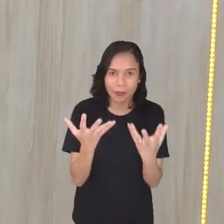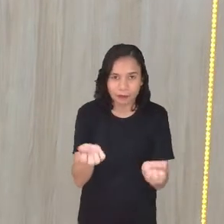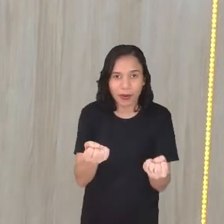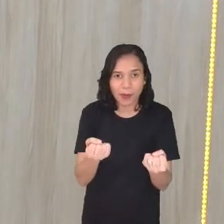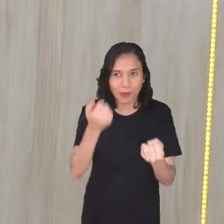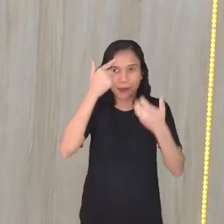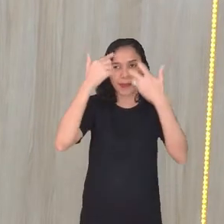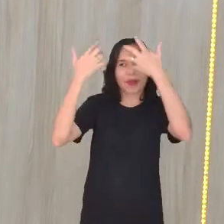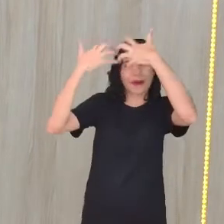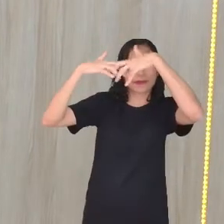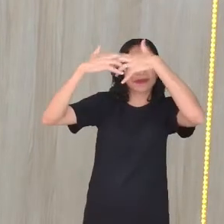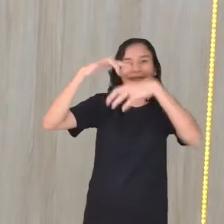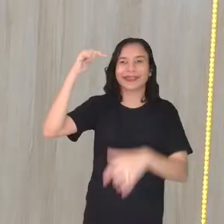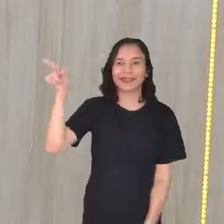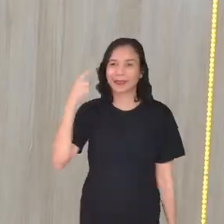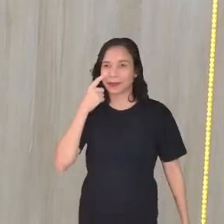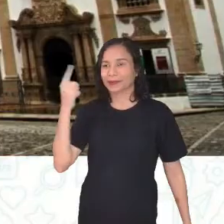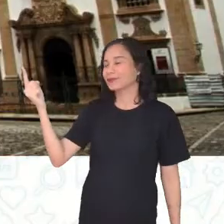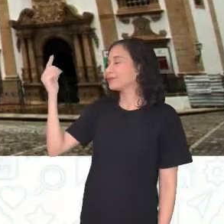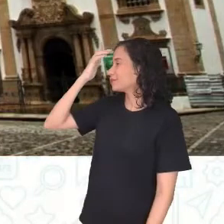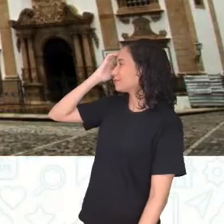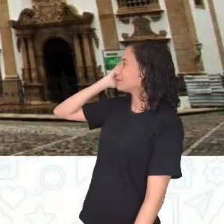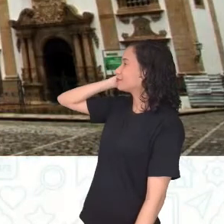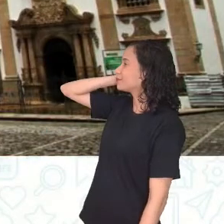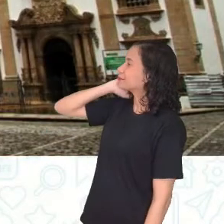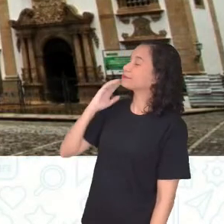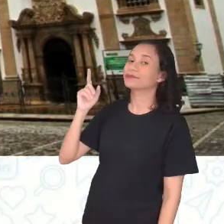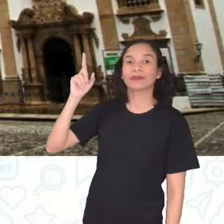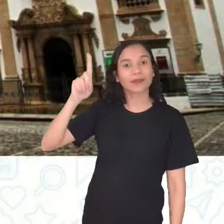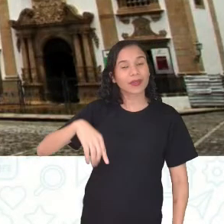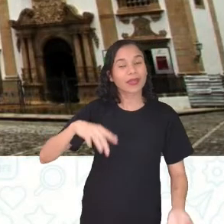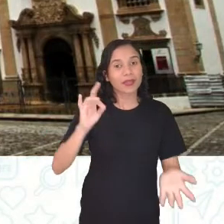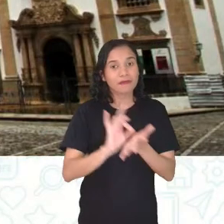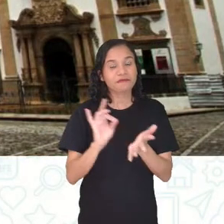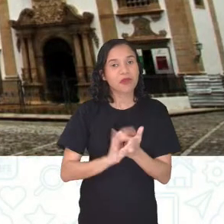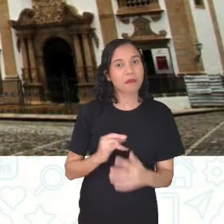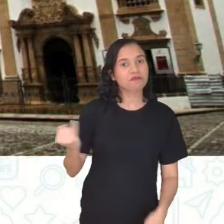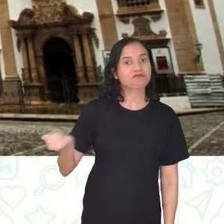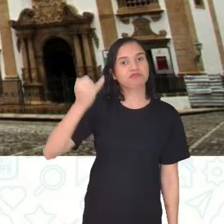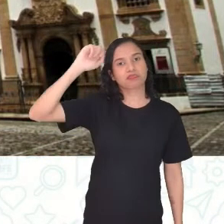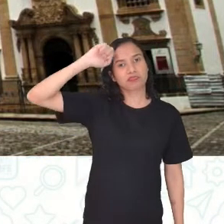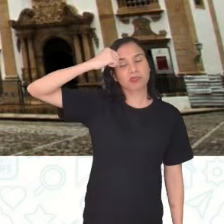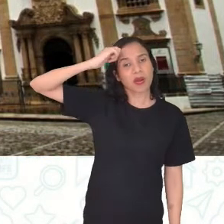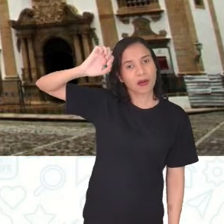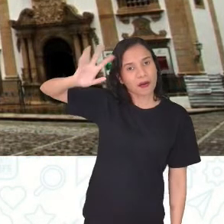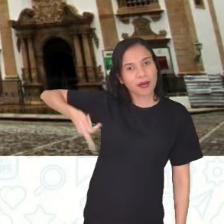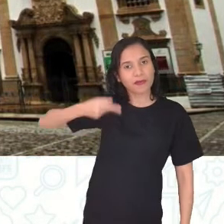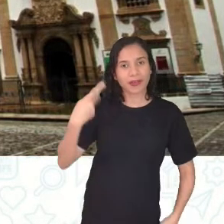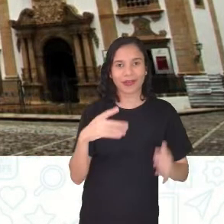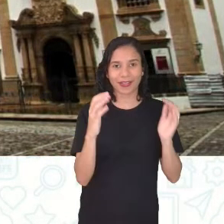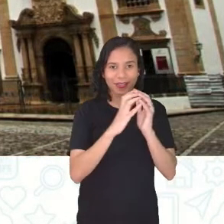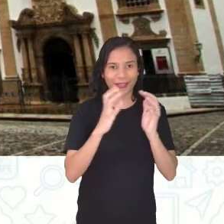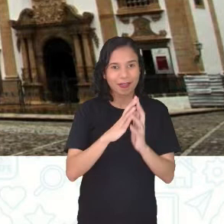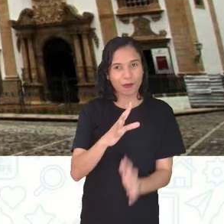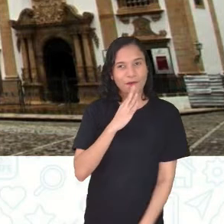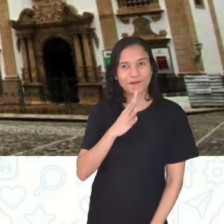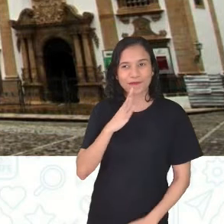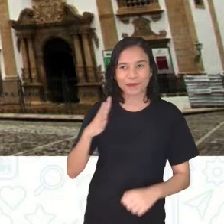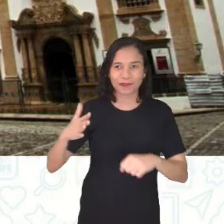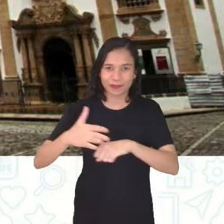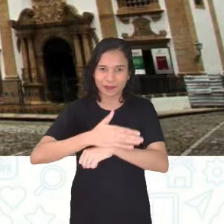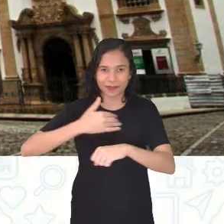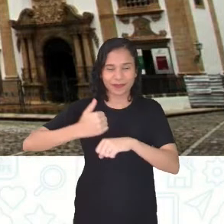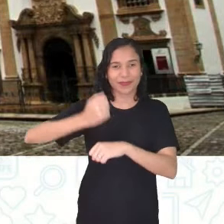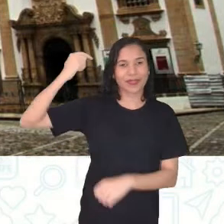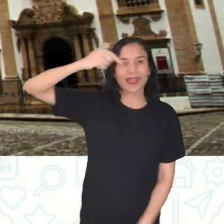refletir? Aí eu já trago um, né? Um berço das raízes africanas do Recife. Quem aqui não conhece o Pátio de São Pedro? O